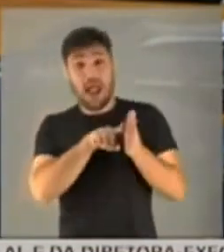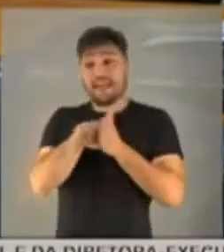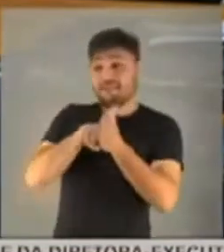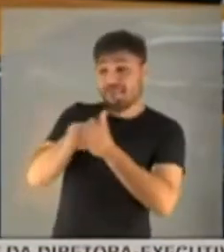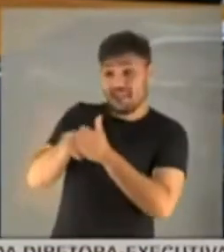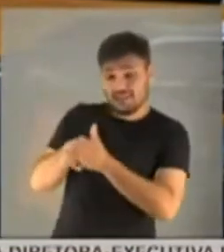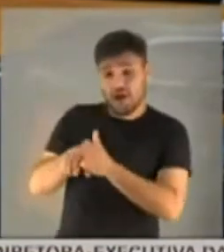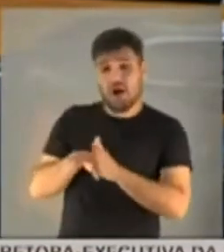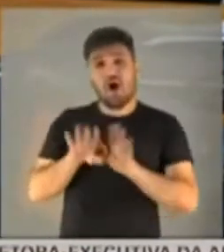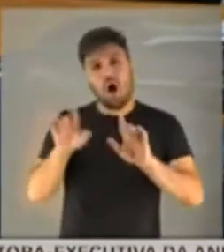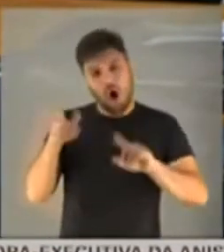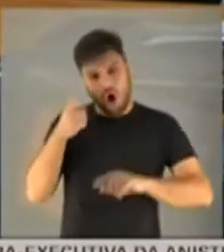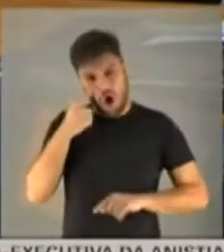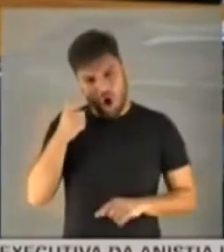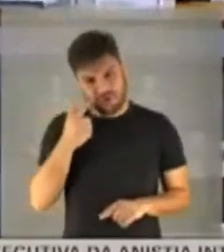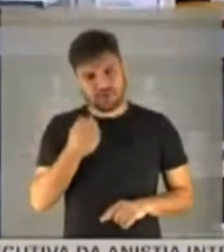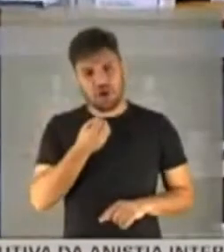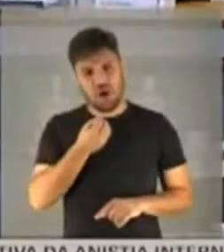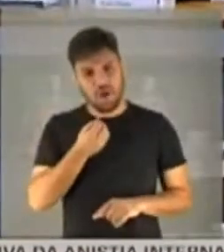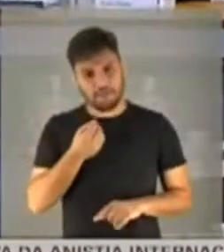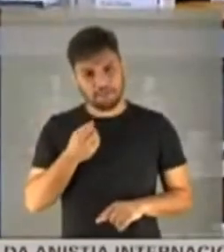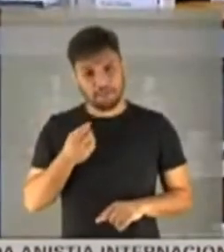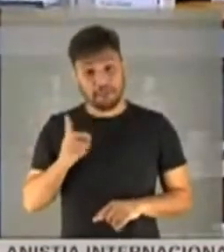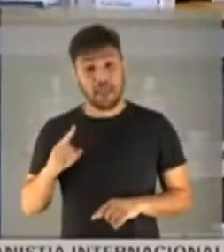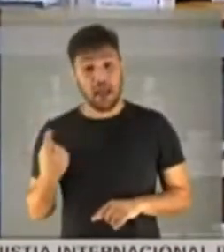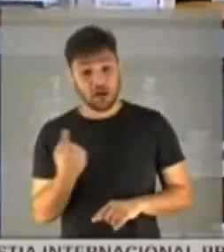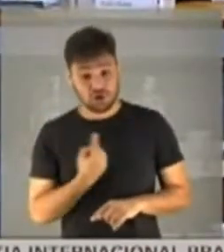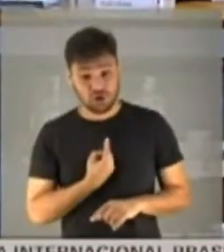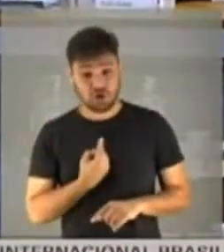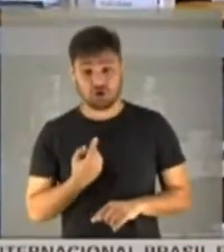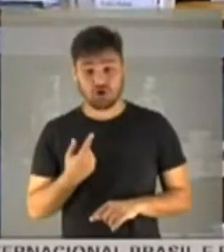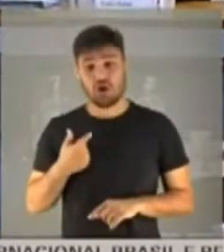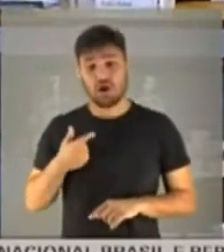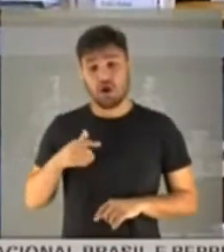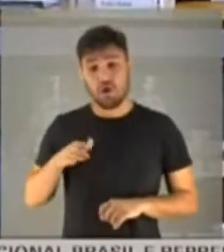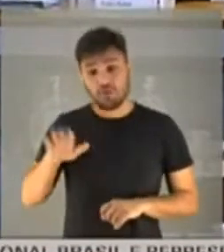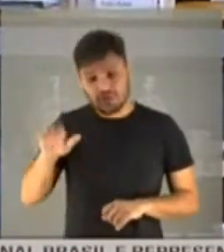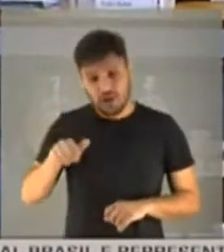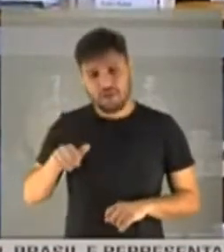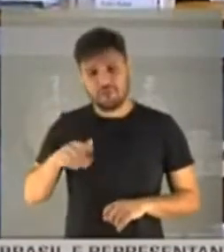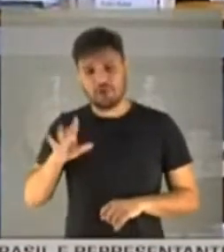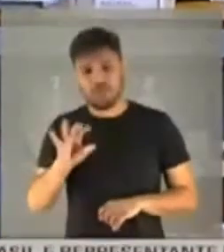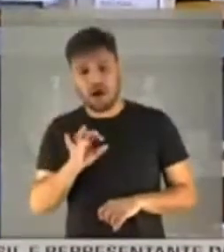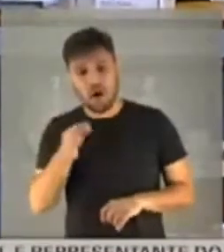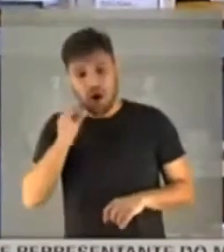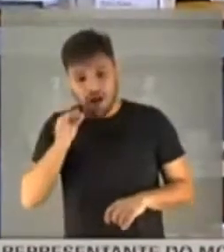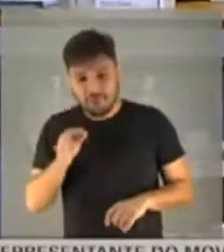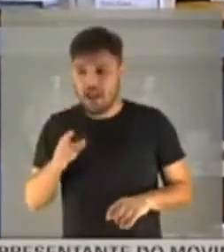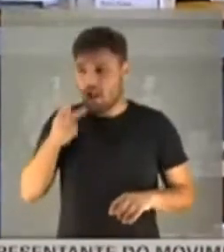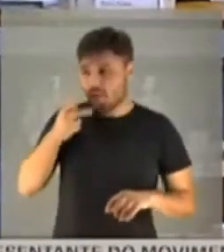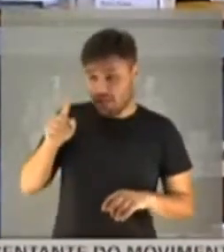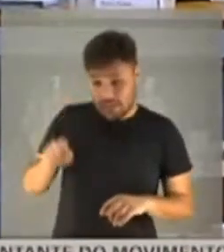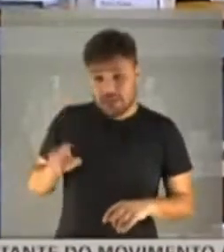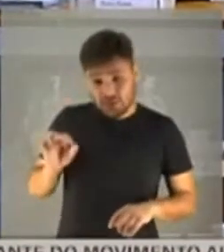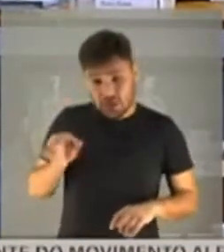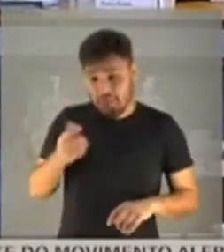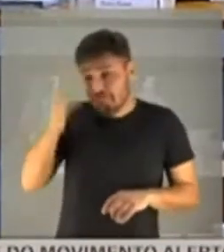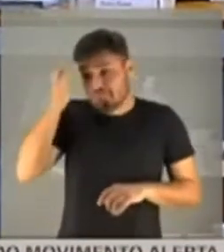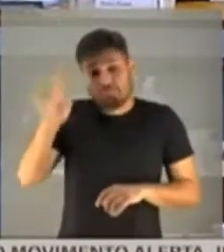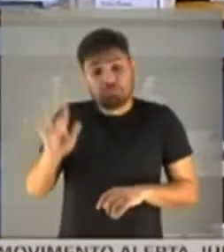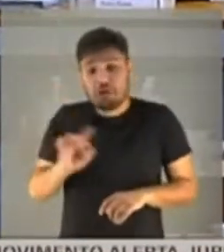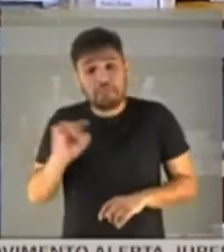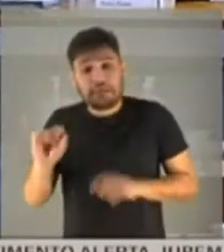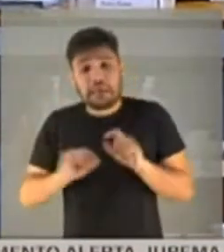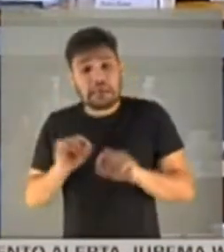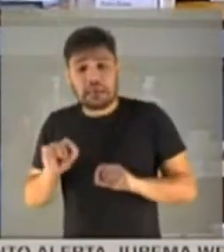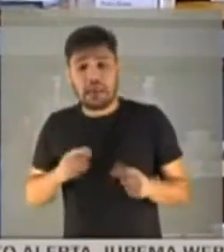Senador, o senhor deve ter ouvido bem que a gente coincidente... Gente, eu te puxei aqui e disse, vamos lá, tomamos café. Não é verdade? Nós não sabíamos nem que